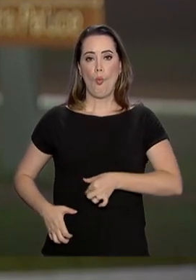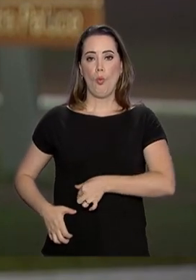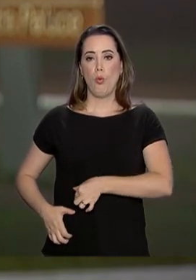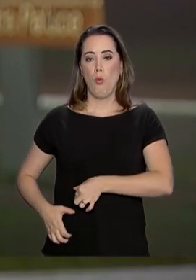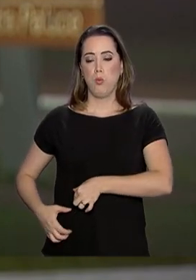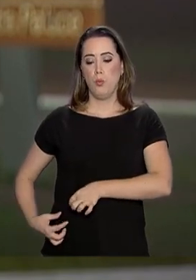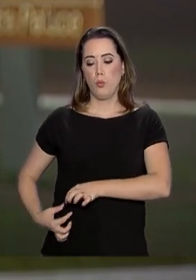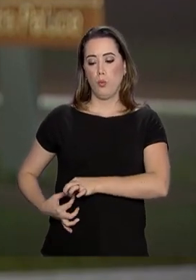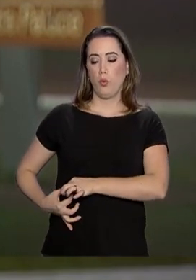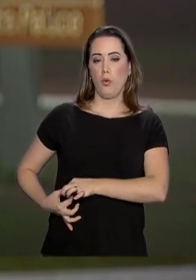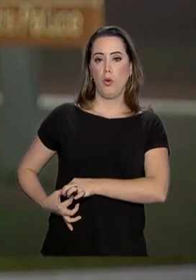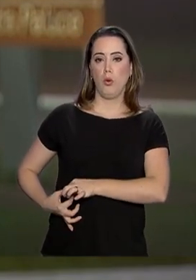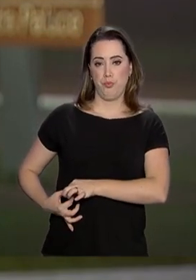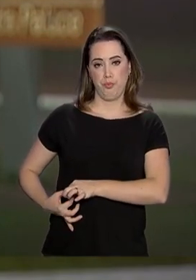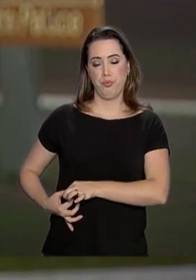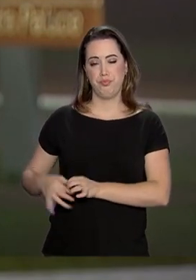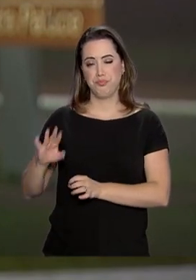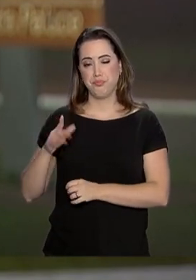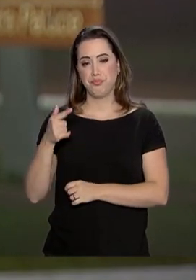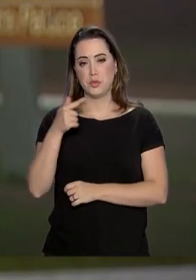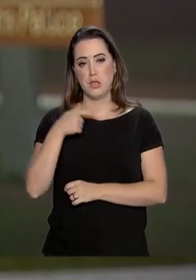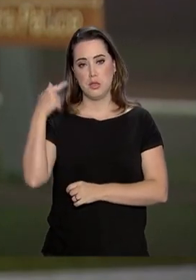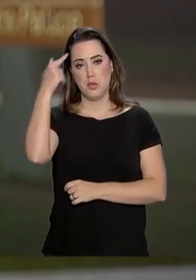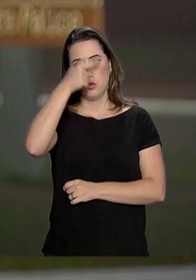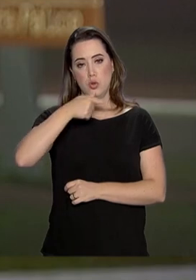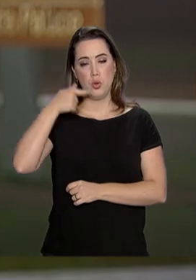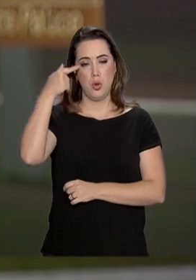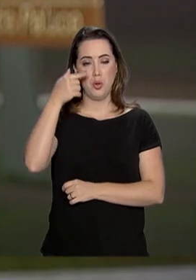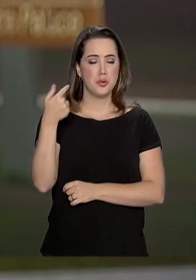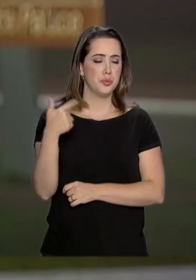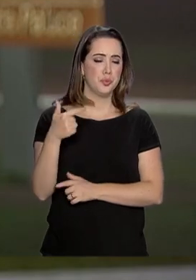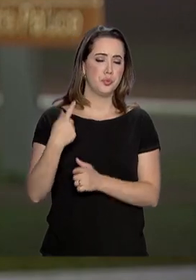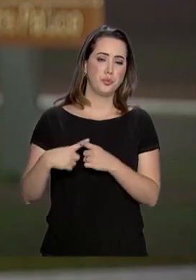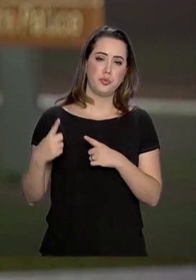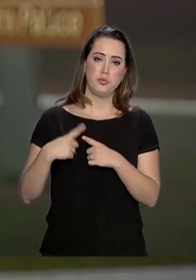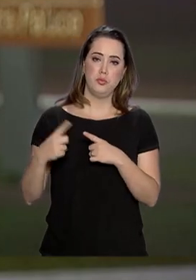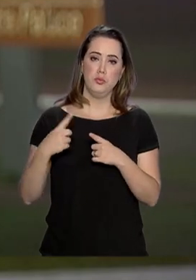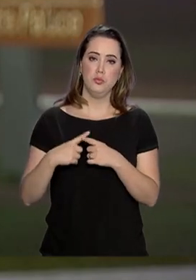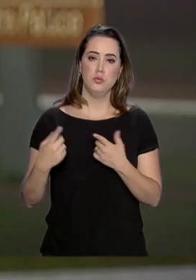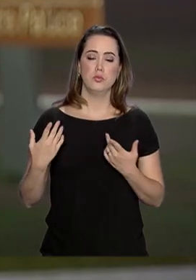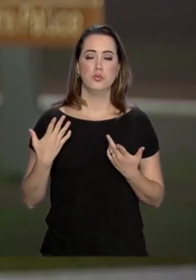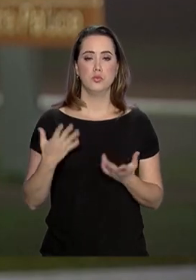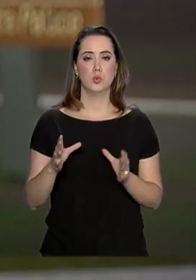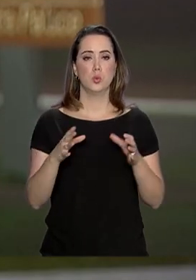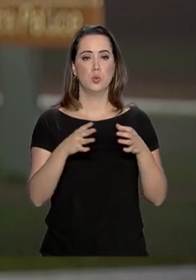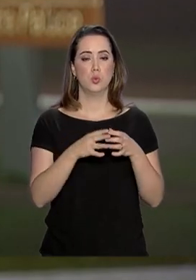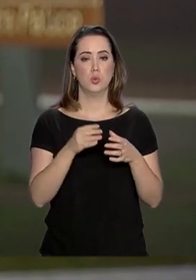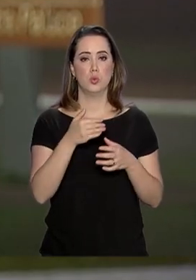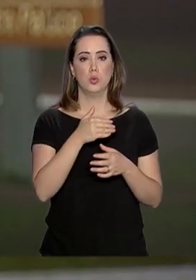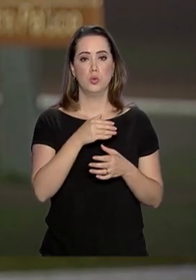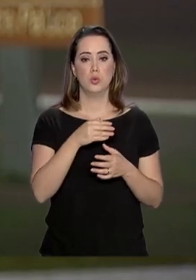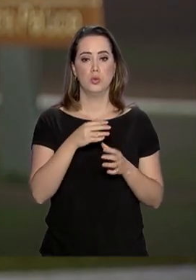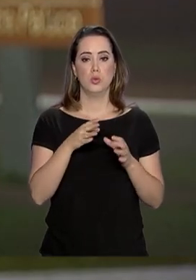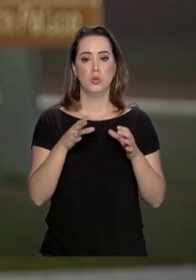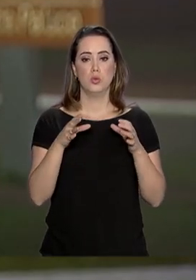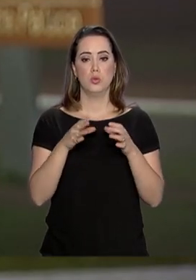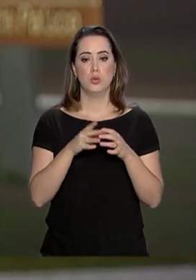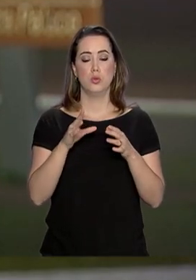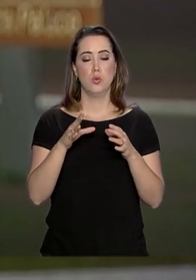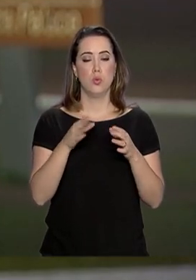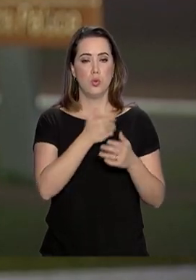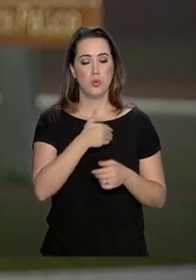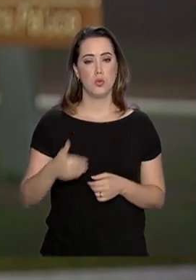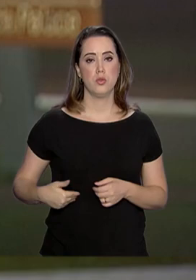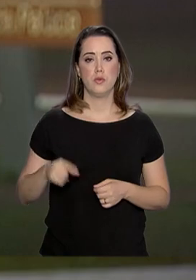Esse procedimento durou aproximadamente sete horas, sem intercorrências, segundo o governo. Por